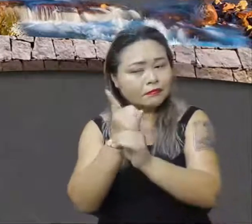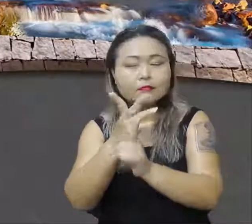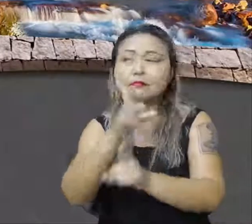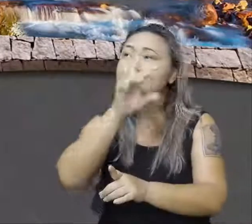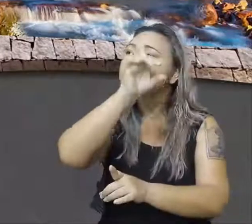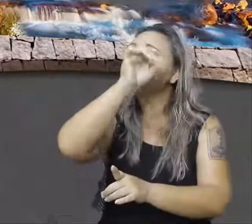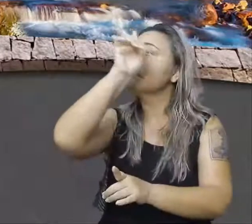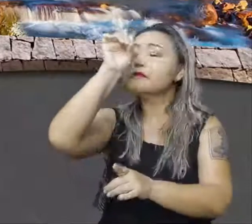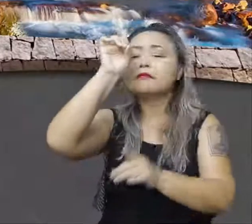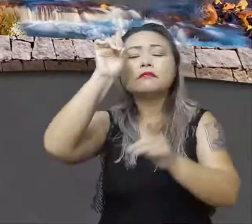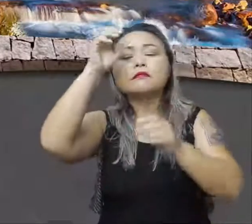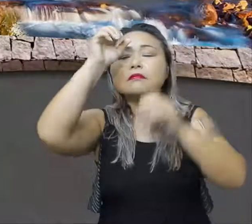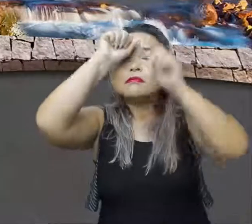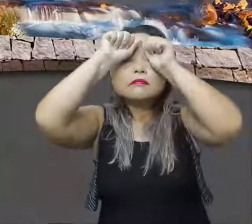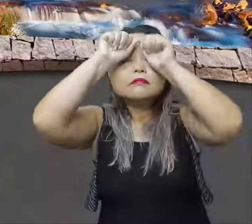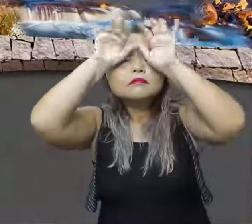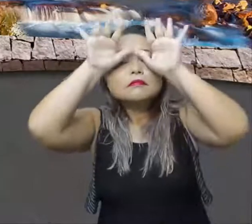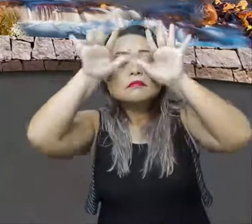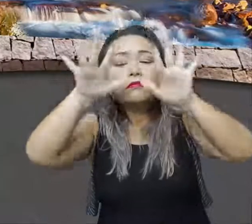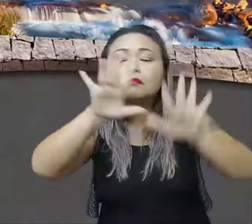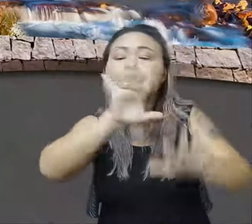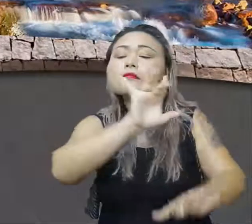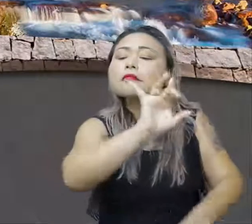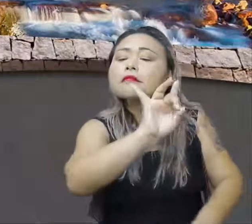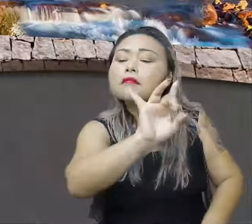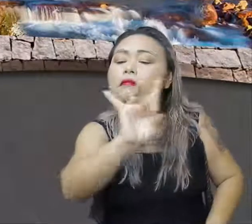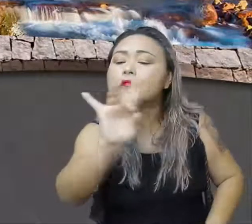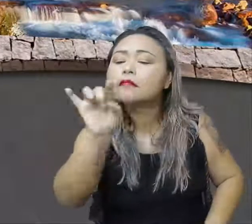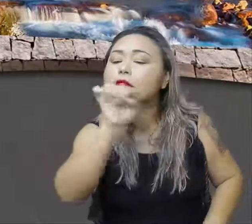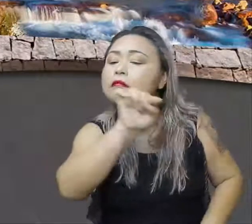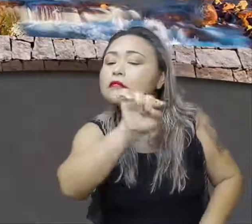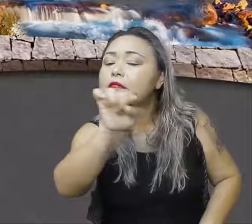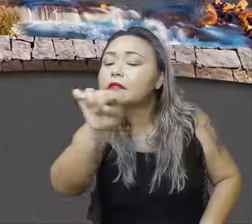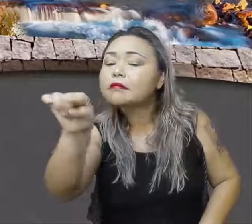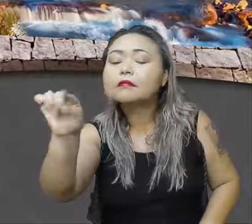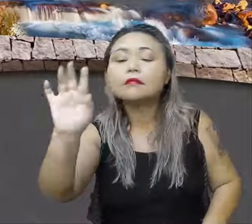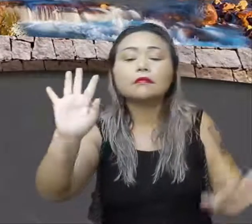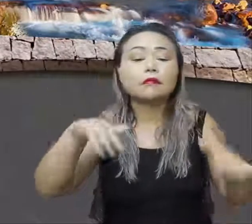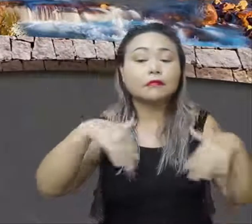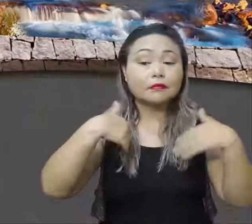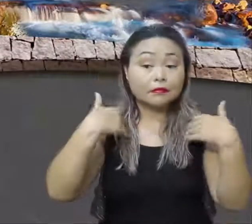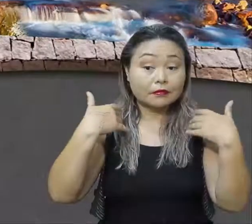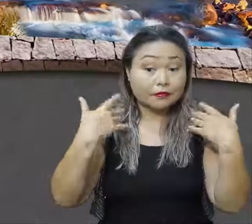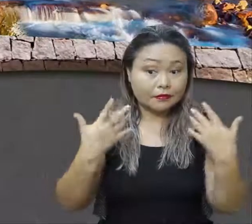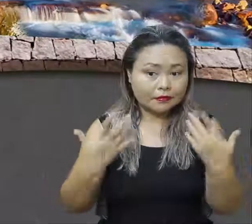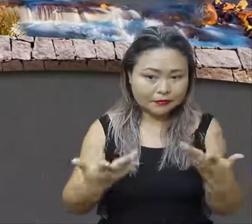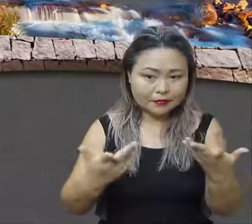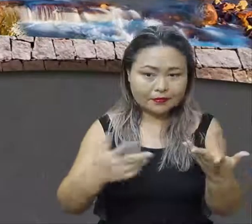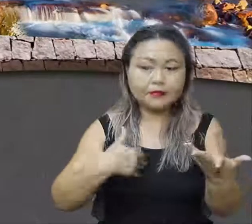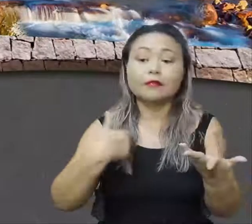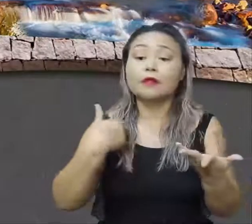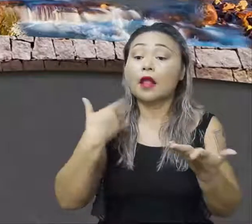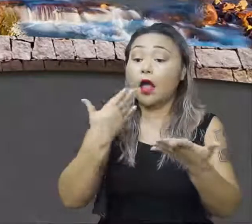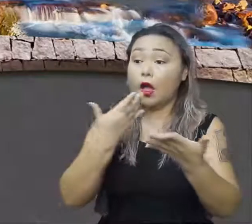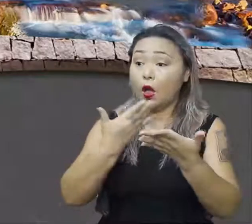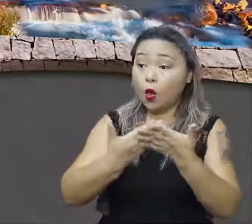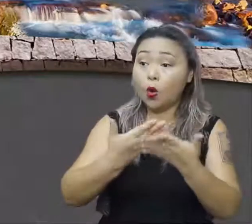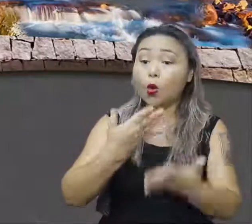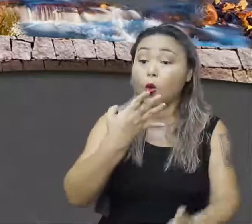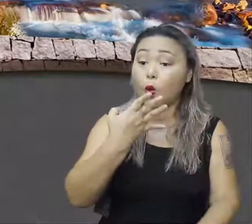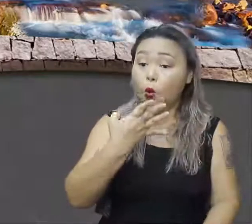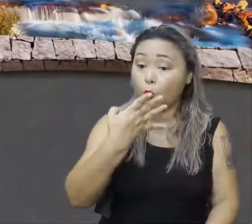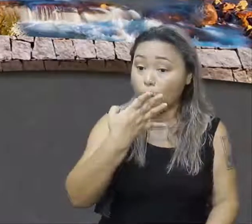abençoe a cada um de vocês. E claro que nós iremos trabalhar com a aula 41